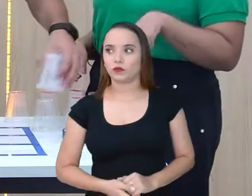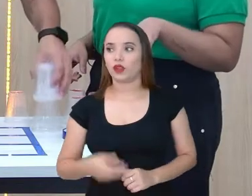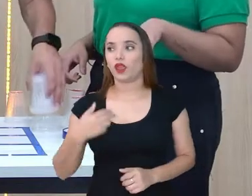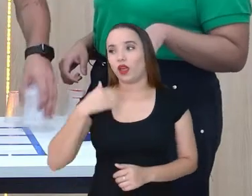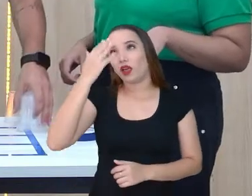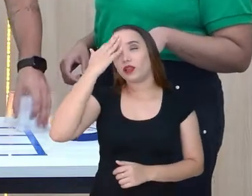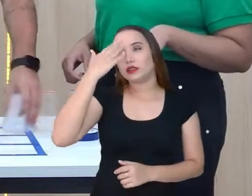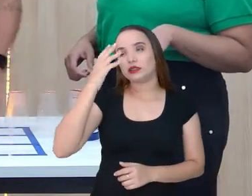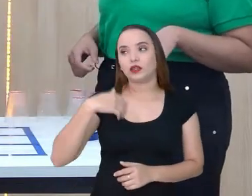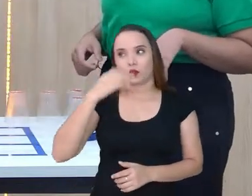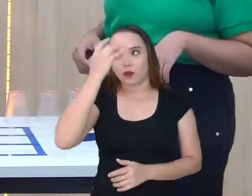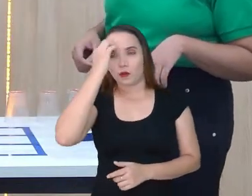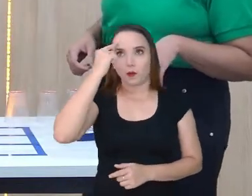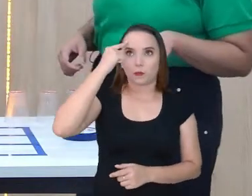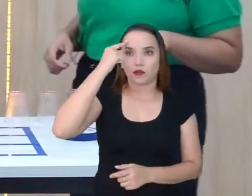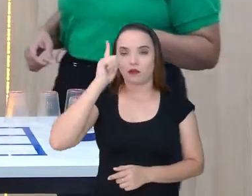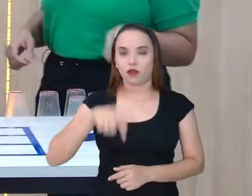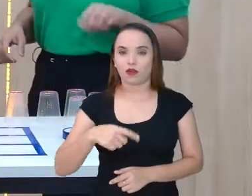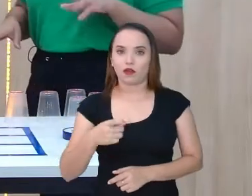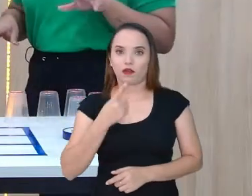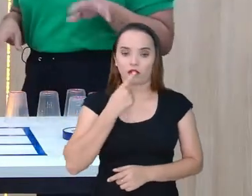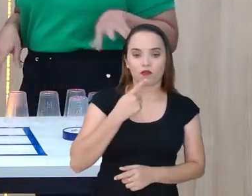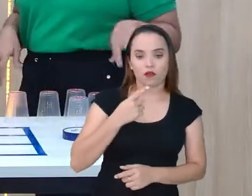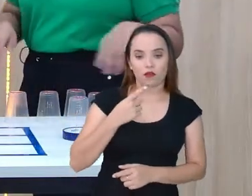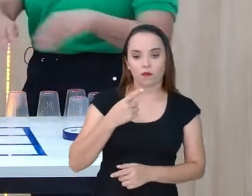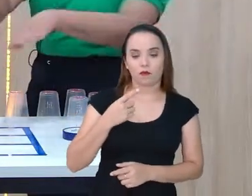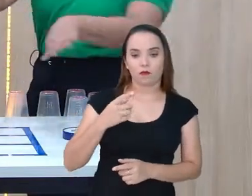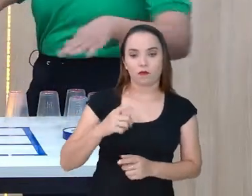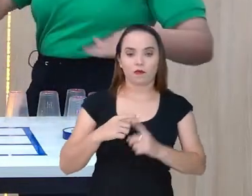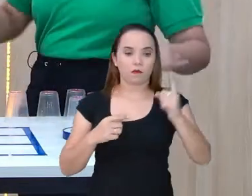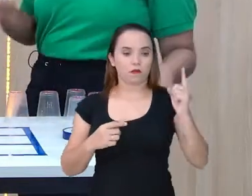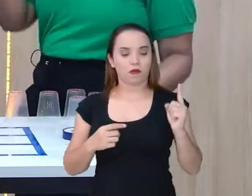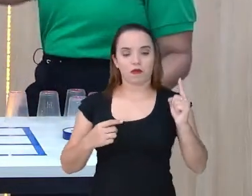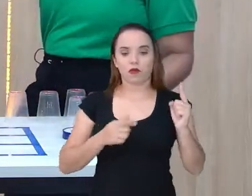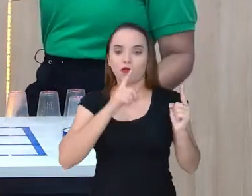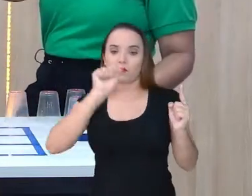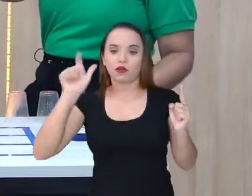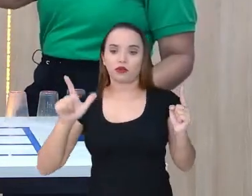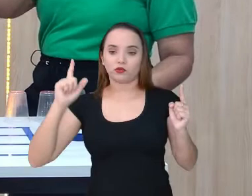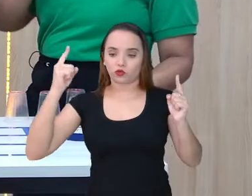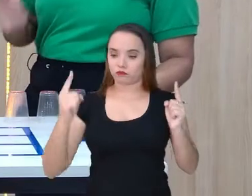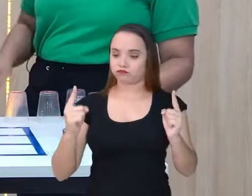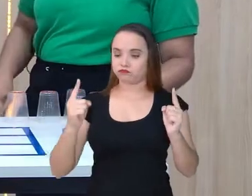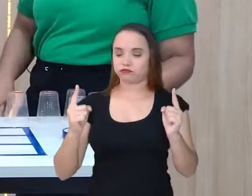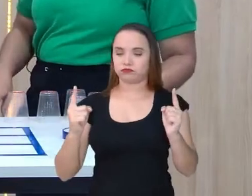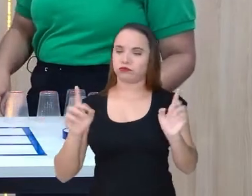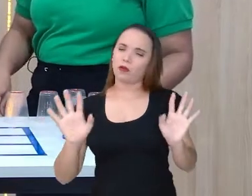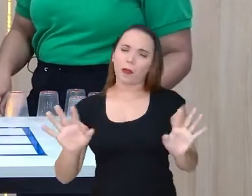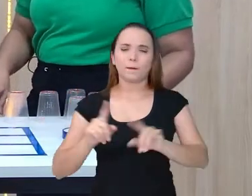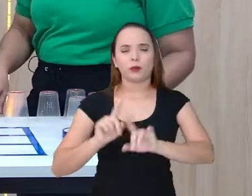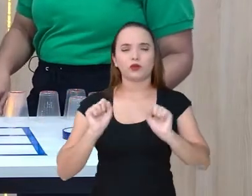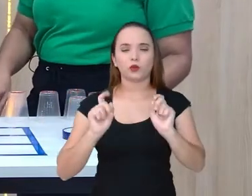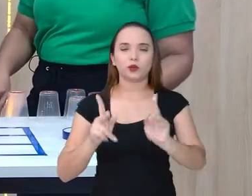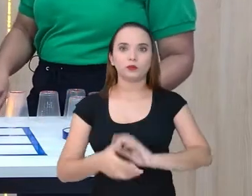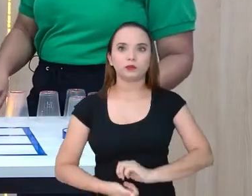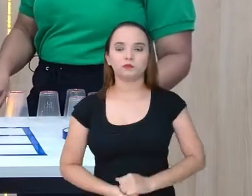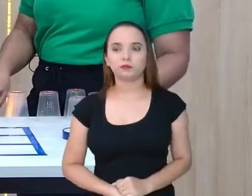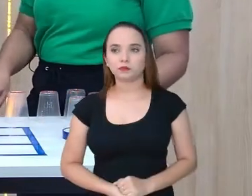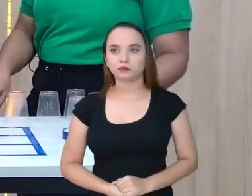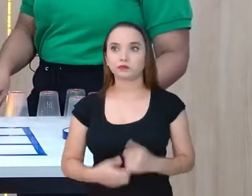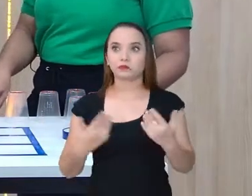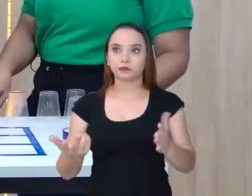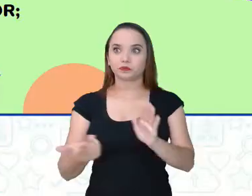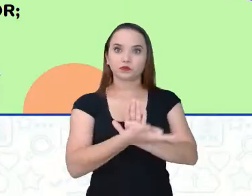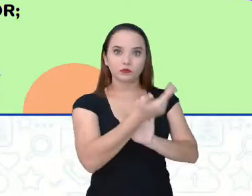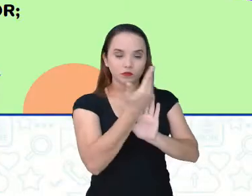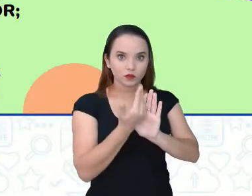ia ser azul contra vermelho. Assim. Podia ser, né? Mas como a linha já é azul. Como a linha já é azul, isso. Aí, ó, desenhe